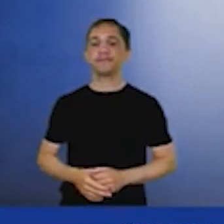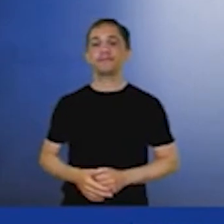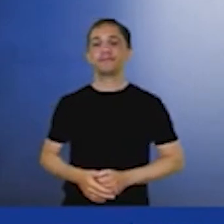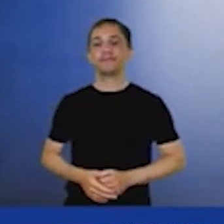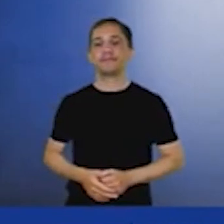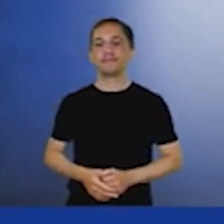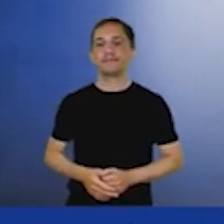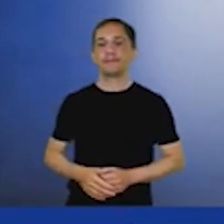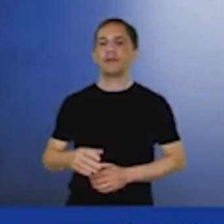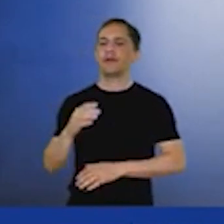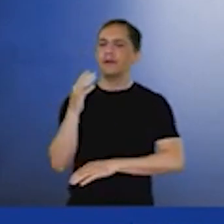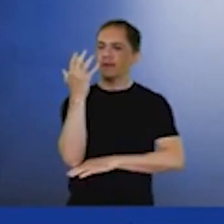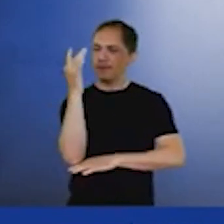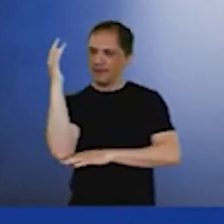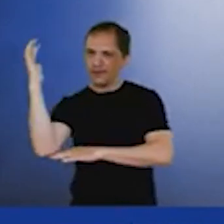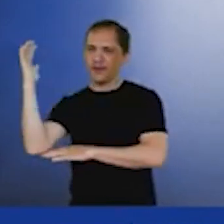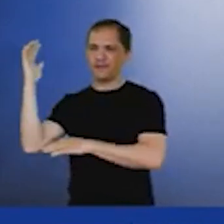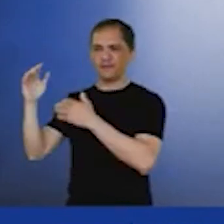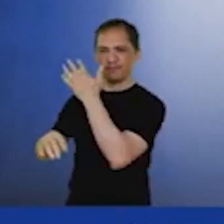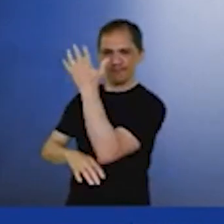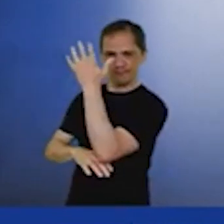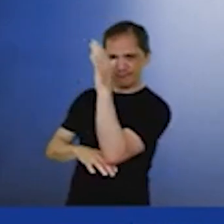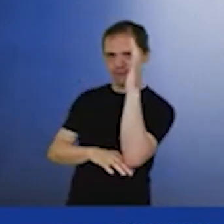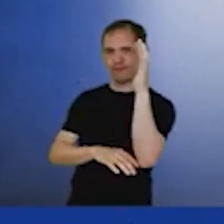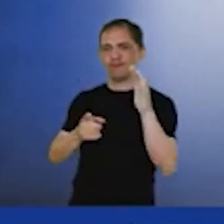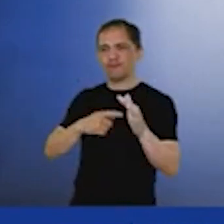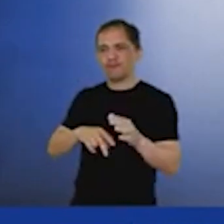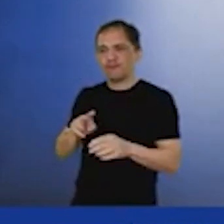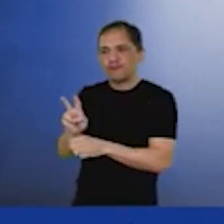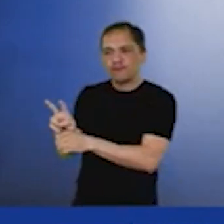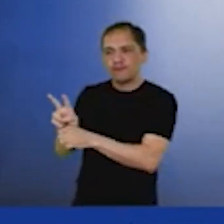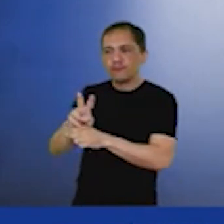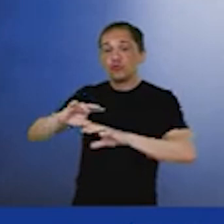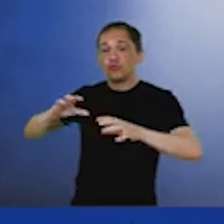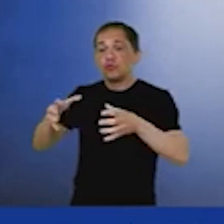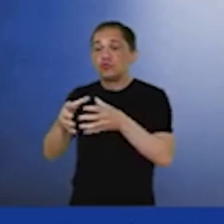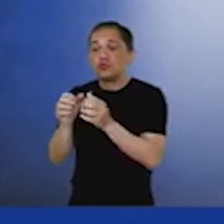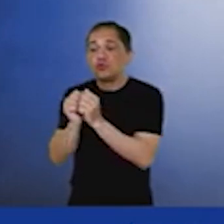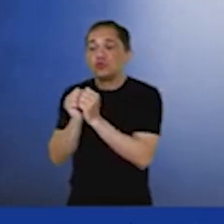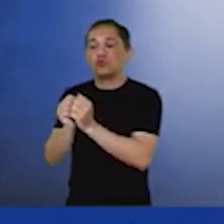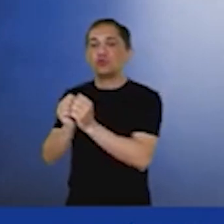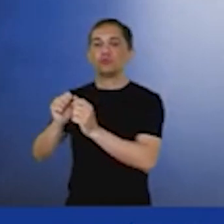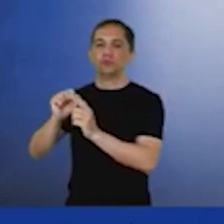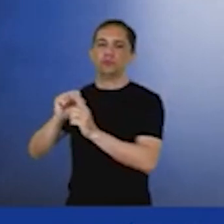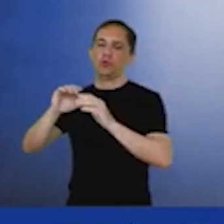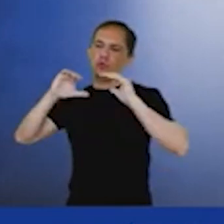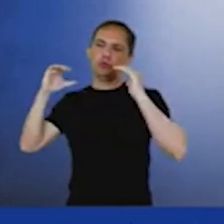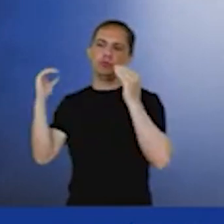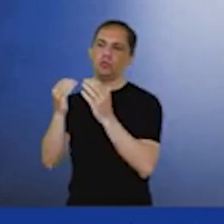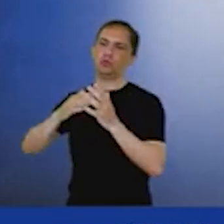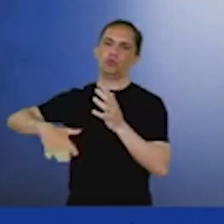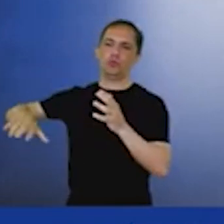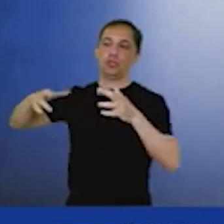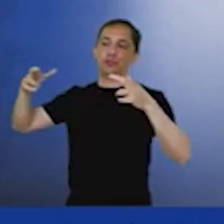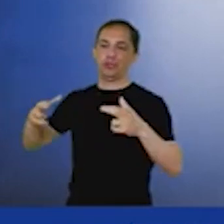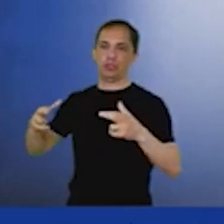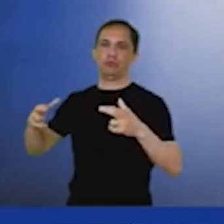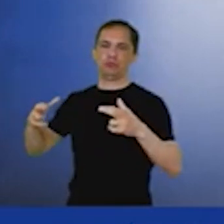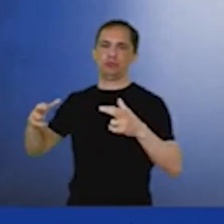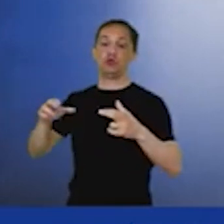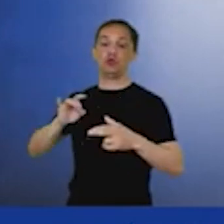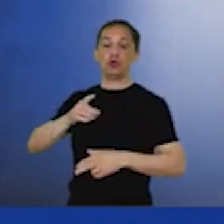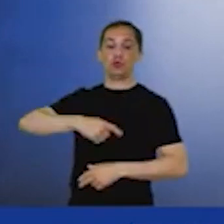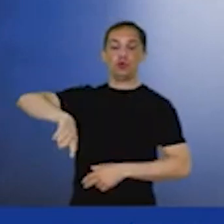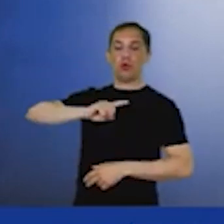a floresta junto com a comunidade local. Não adianta nada a gente achar que vai manter a floresta de pé. A floresta de pé